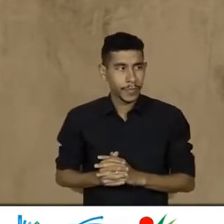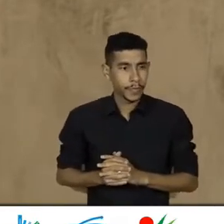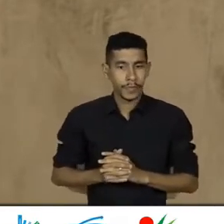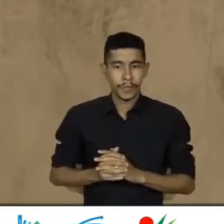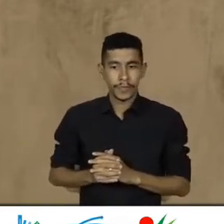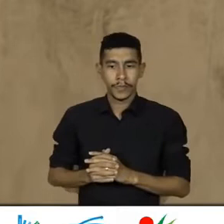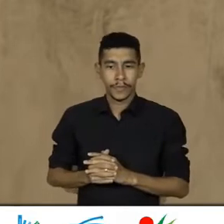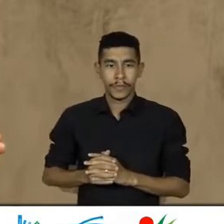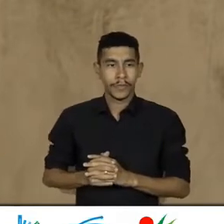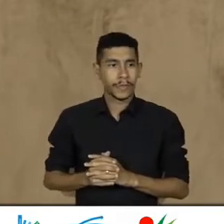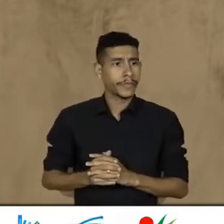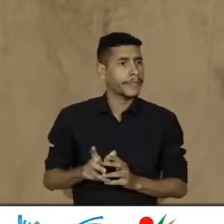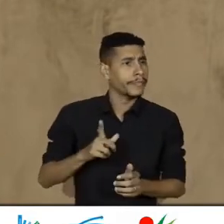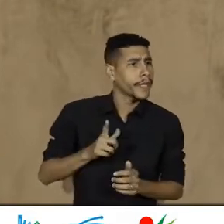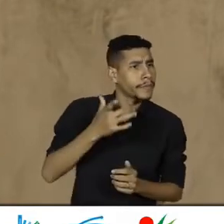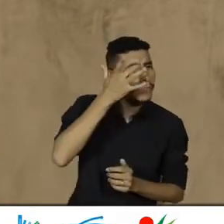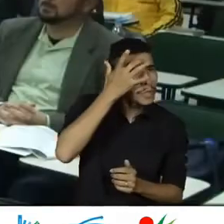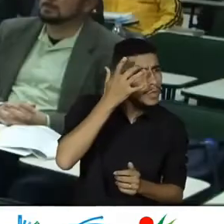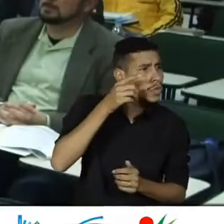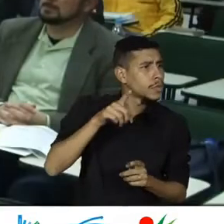Se tem alguém Que